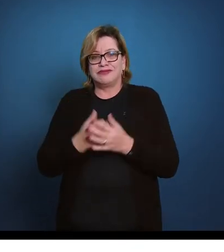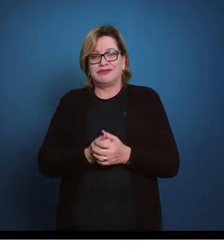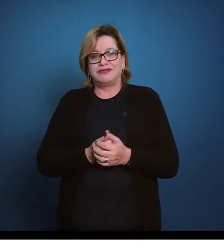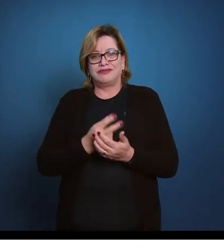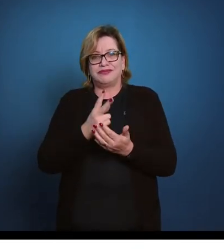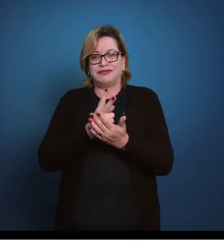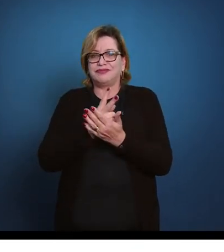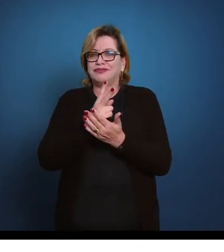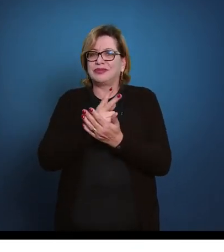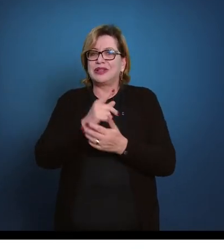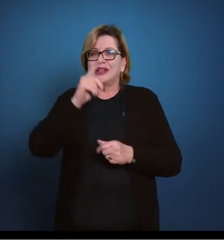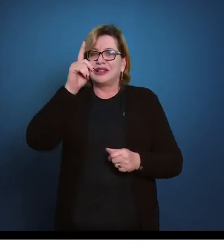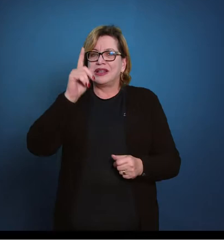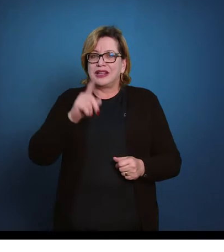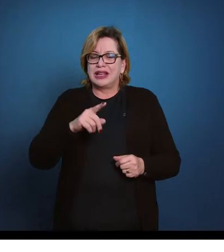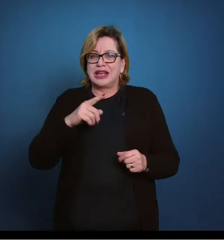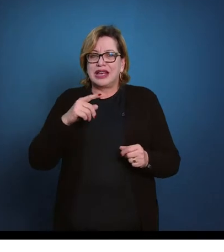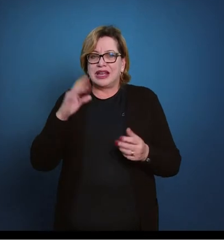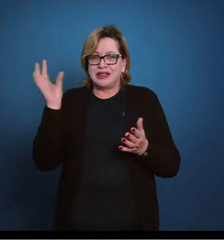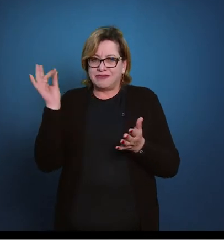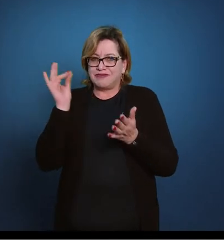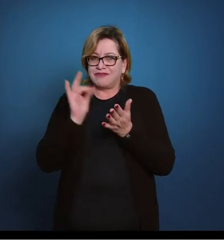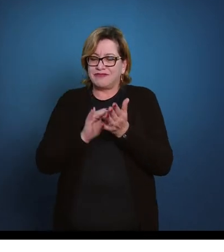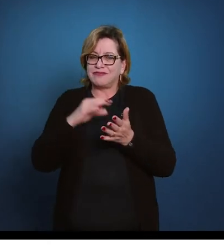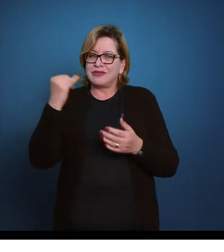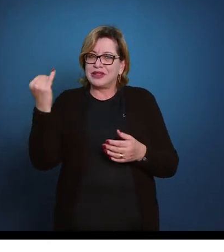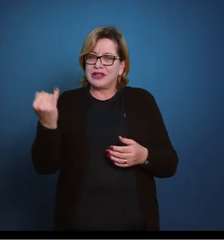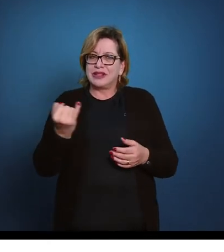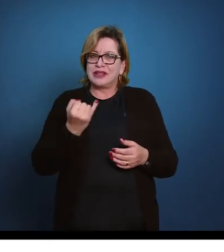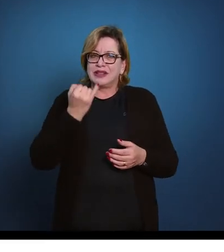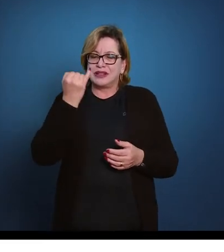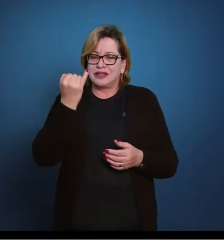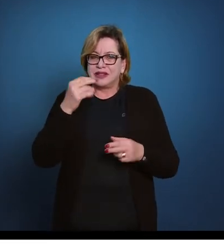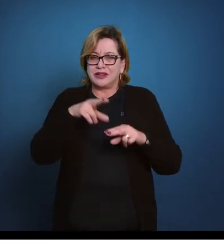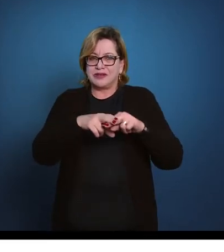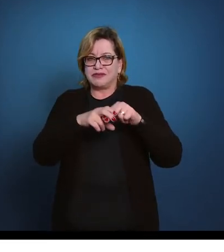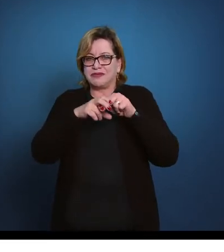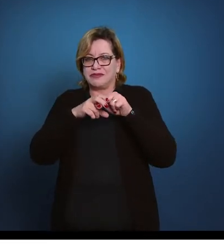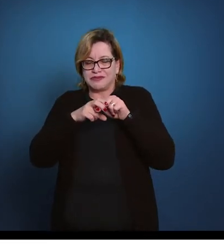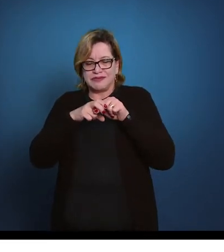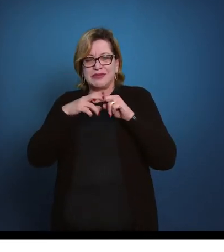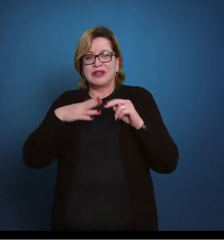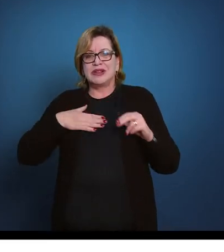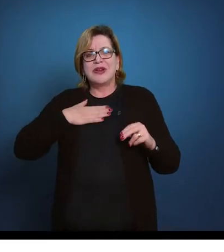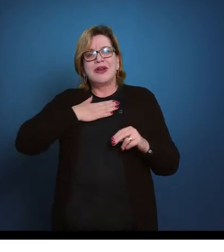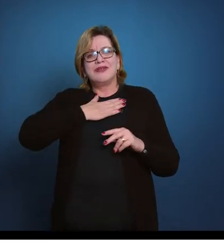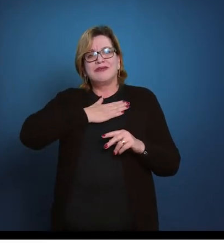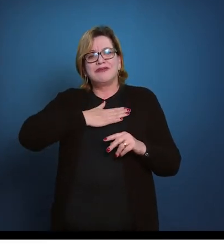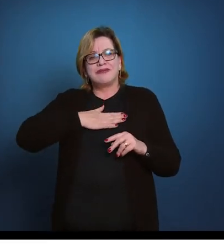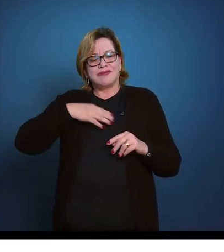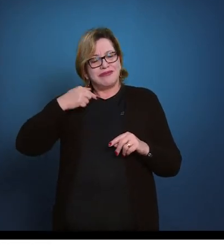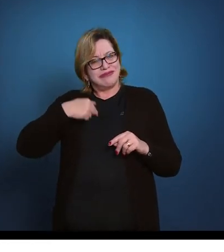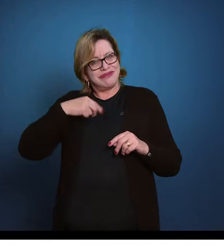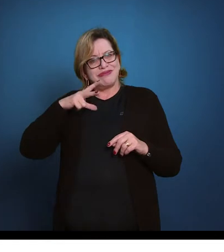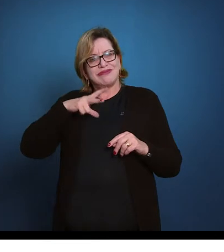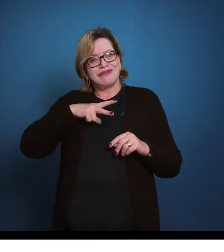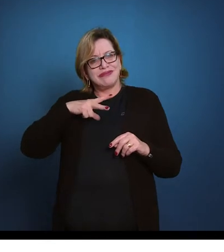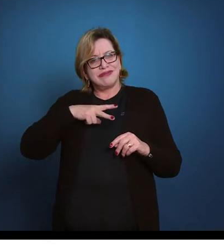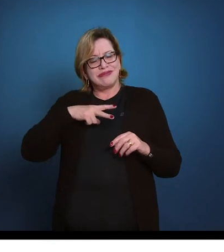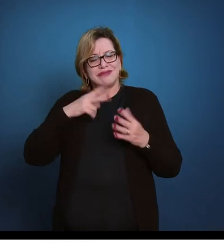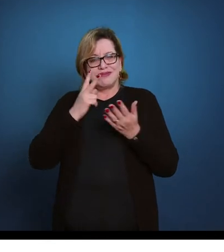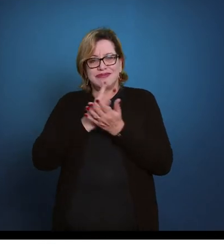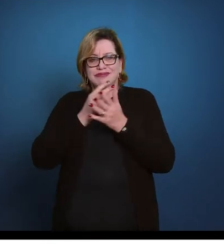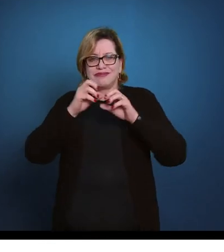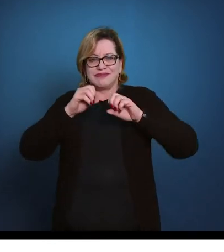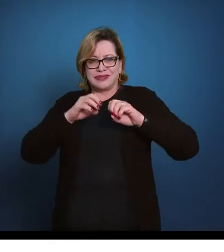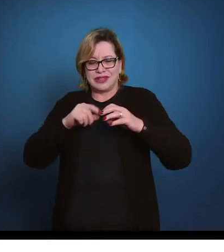eles são realmente muito importantes. Por isso que a gente gosta, e eu particularmente trabalho